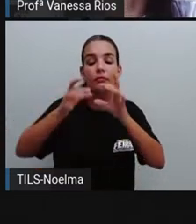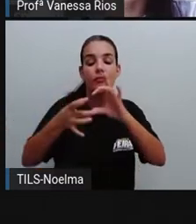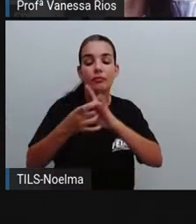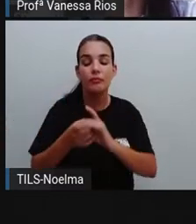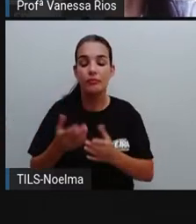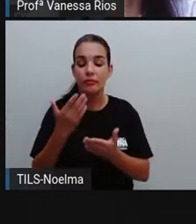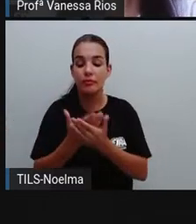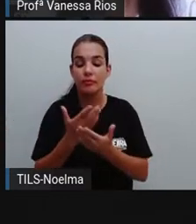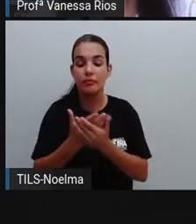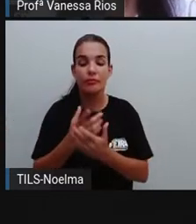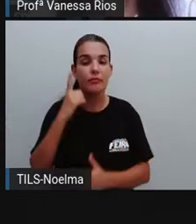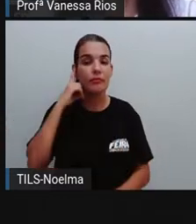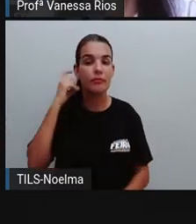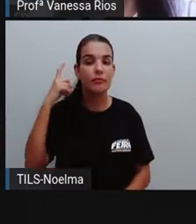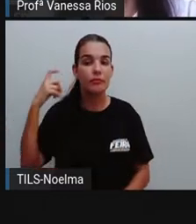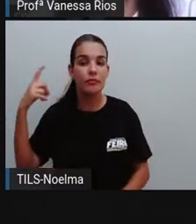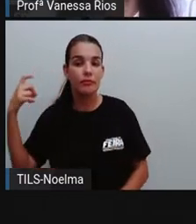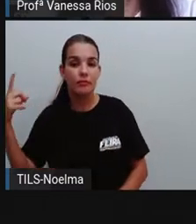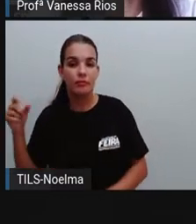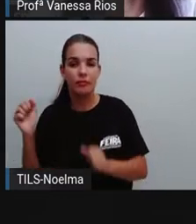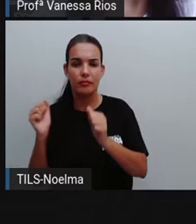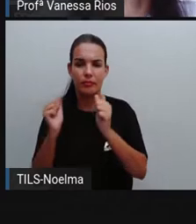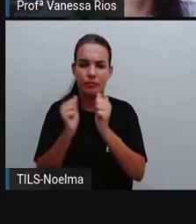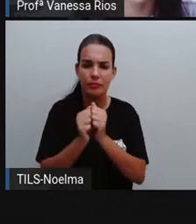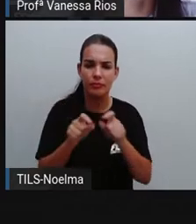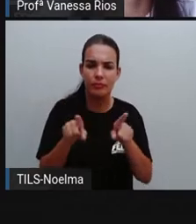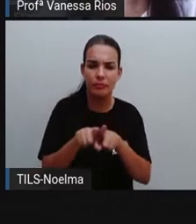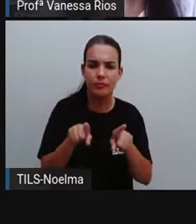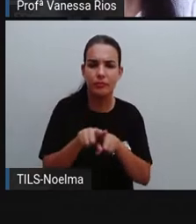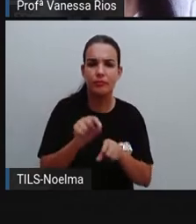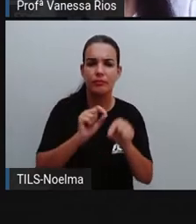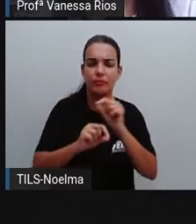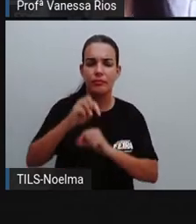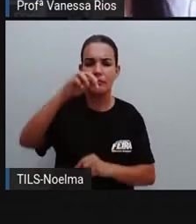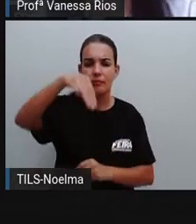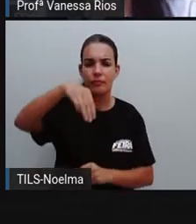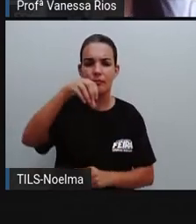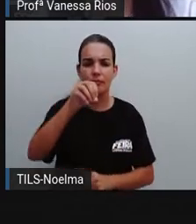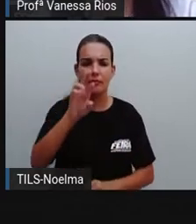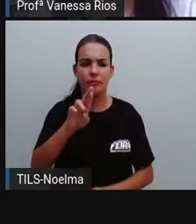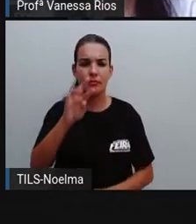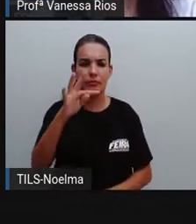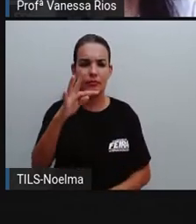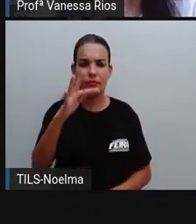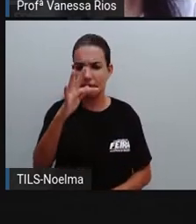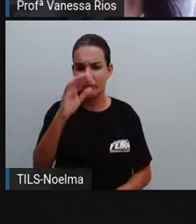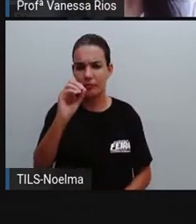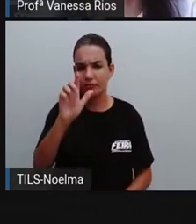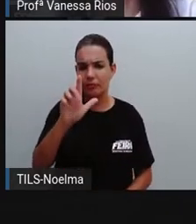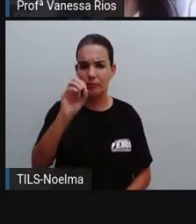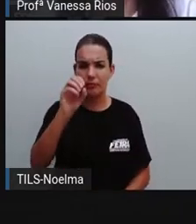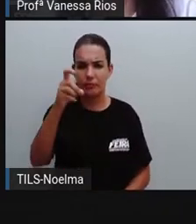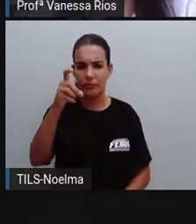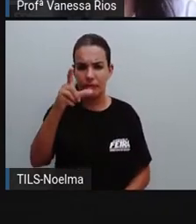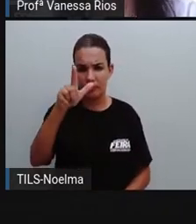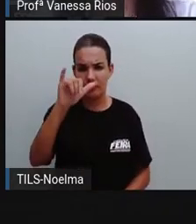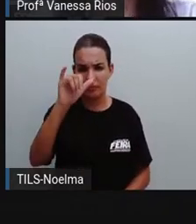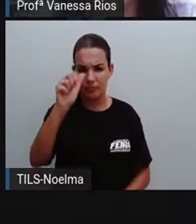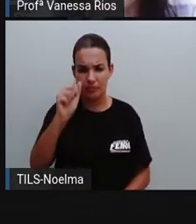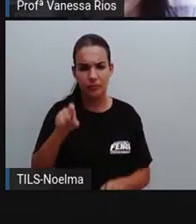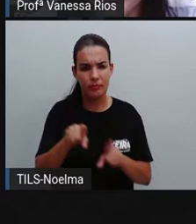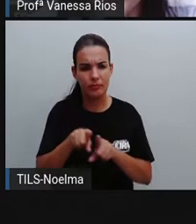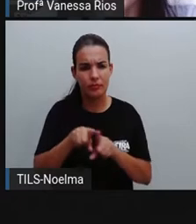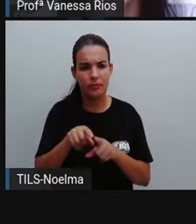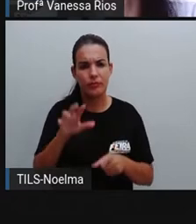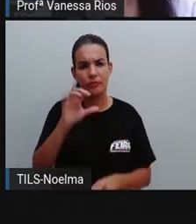fulminas. E junto também com a morfologia, com a sintaxe, são as partes que compõem aí a